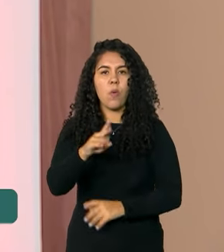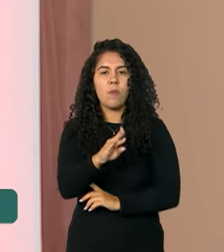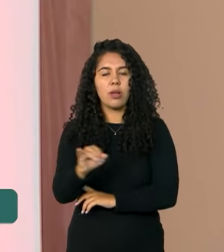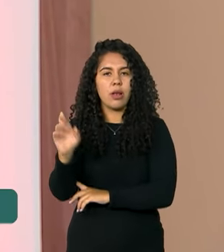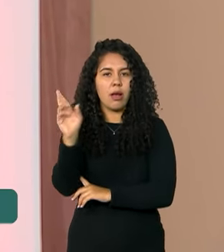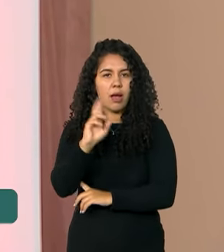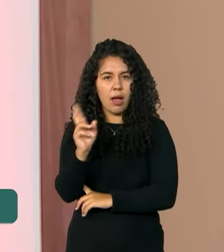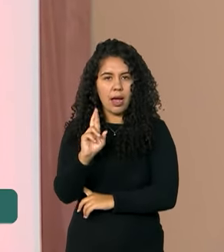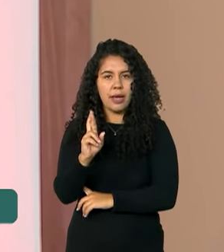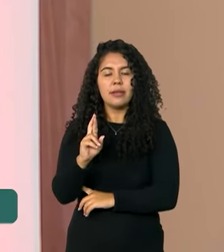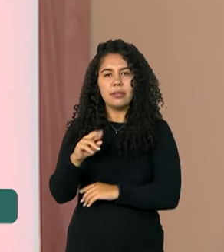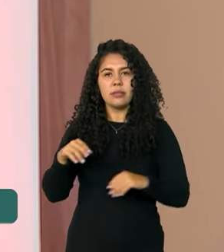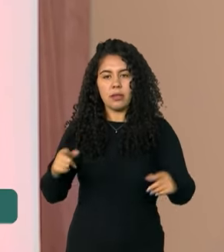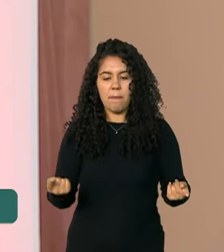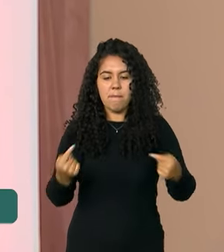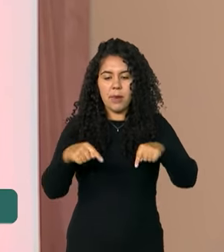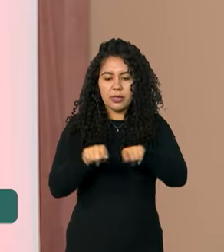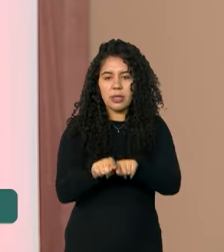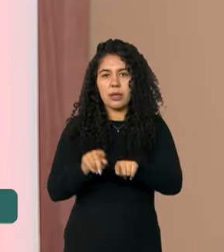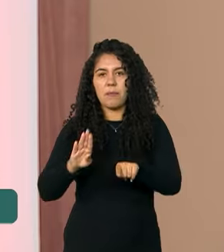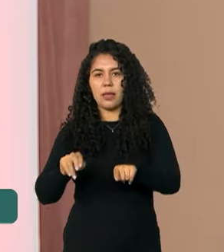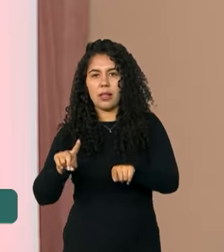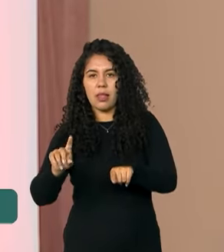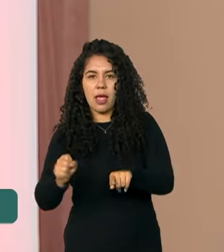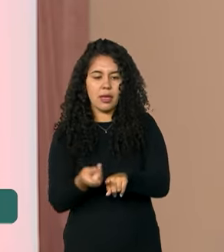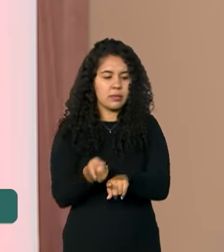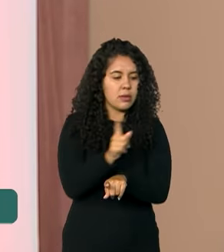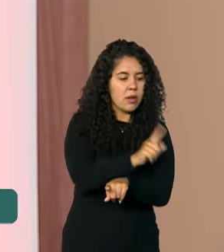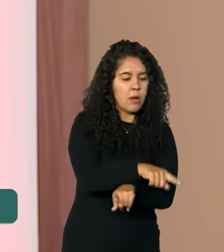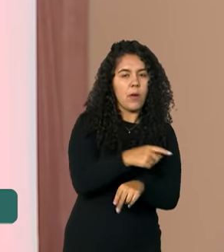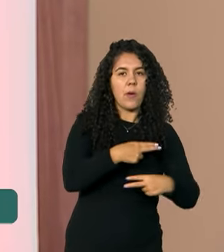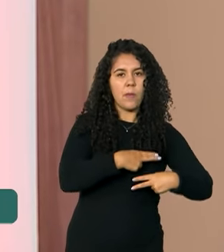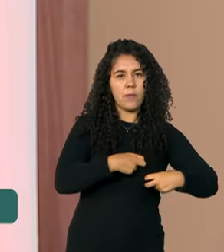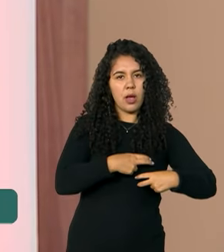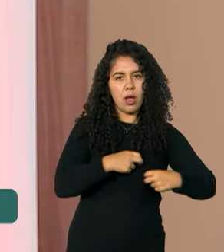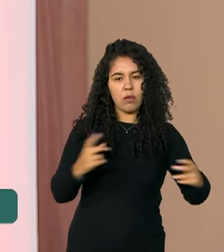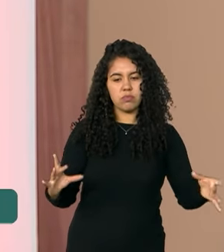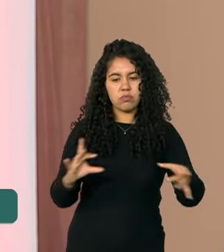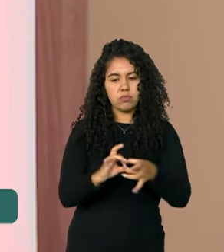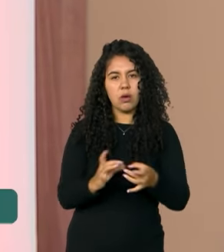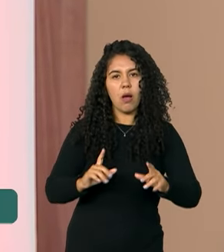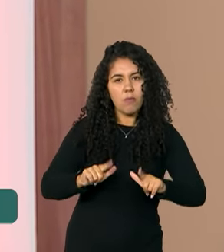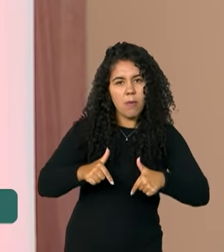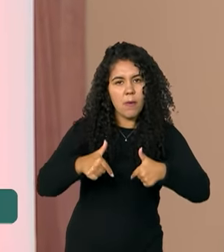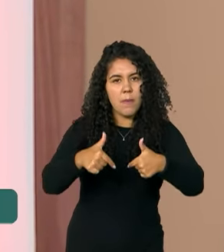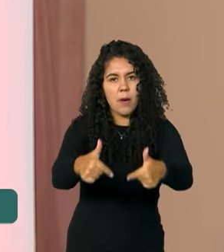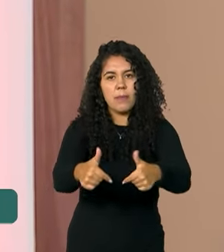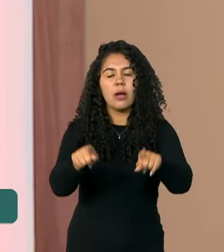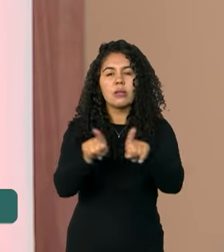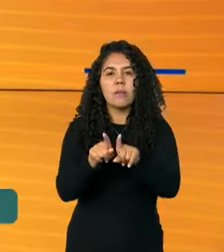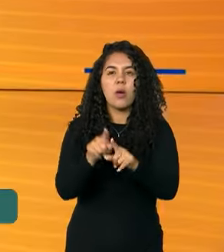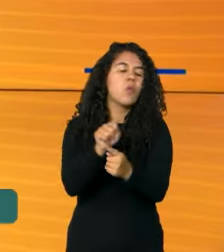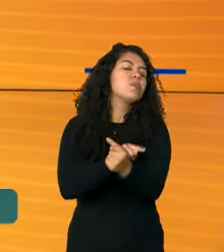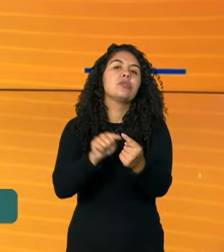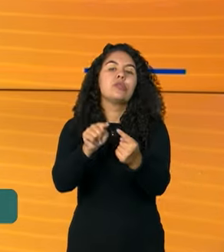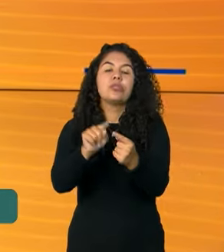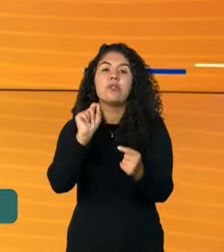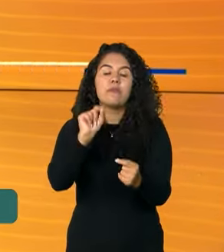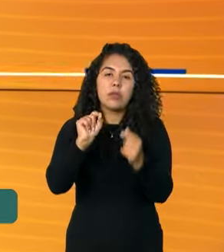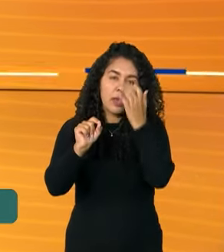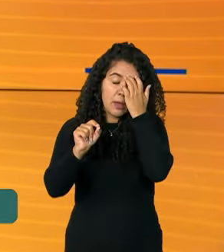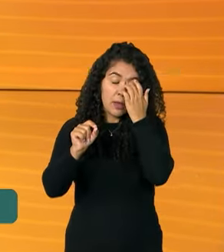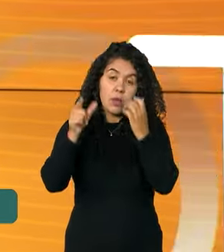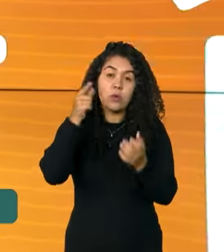a floresta destruída e, com isso, gerar empregos verdes e reduzir as emissões de gás carbônico. Uma